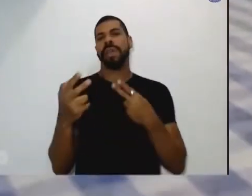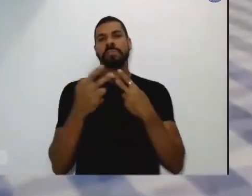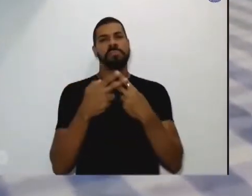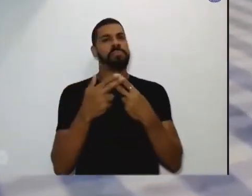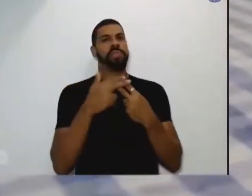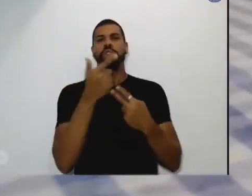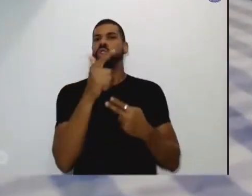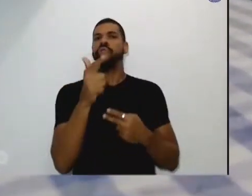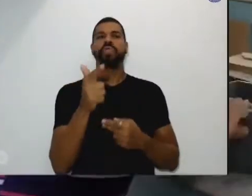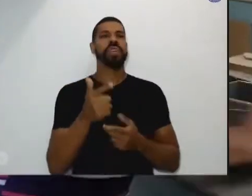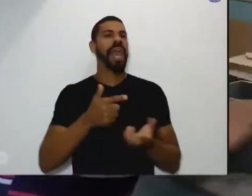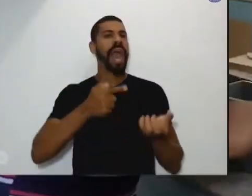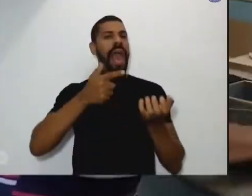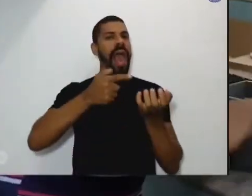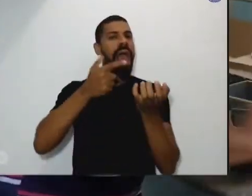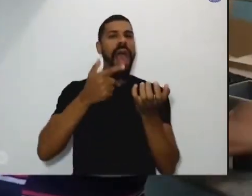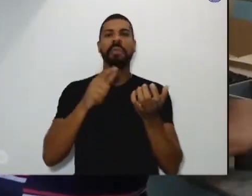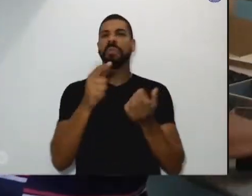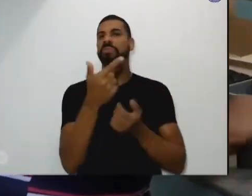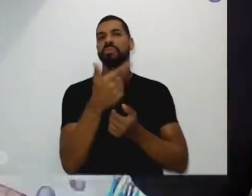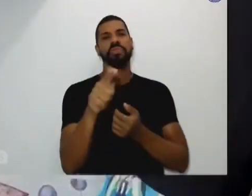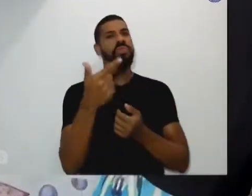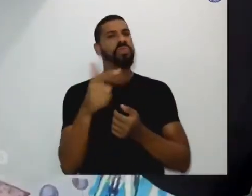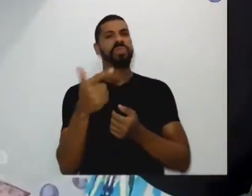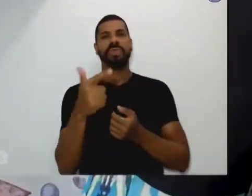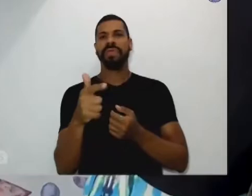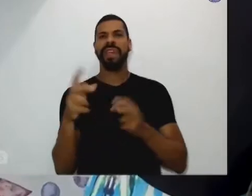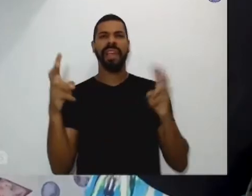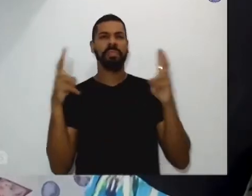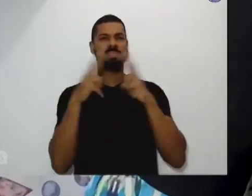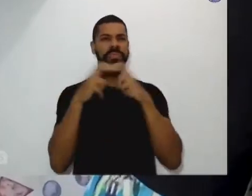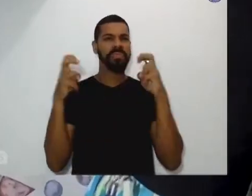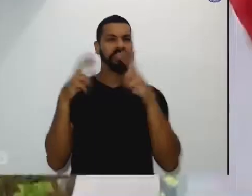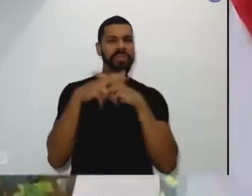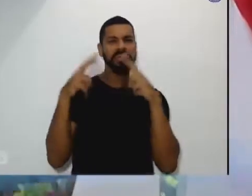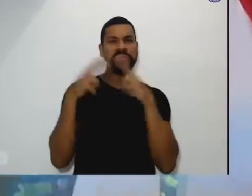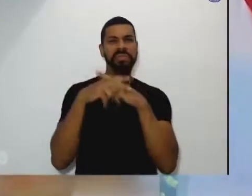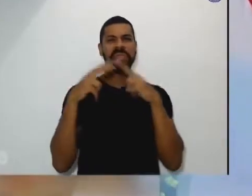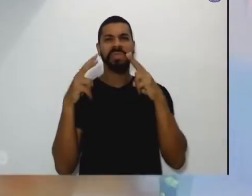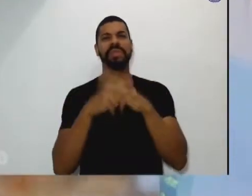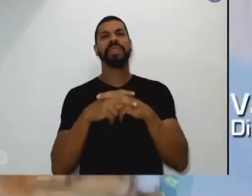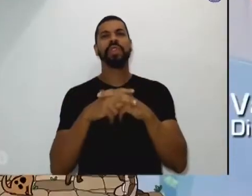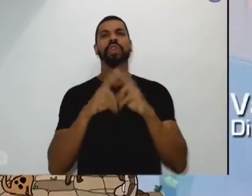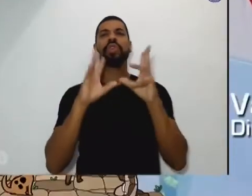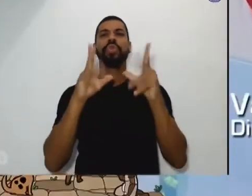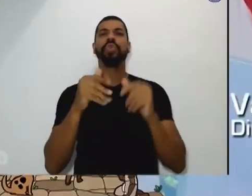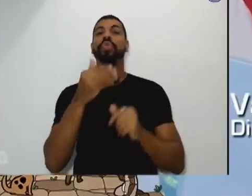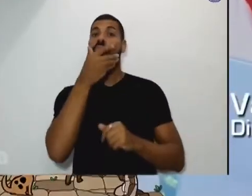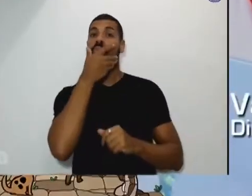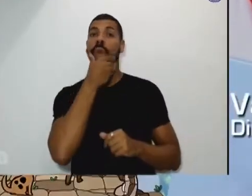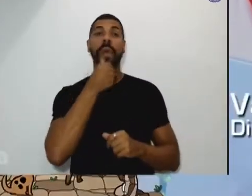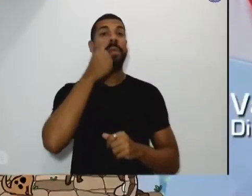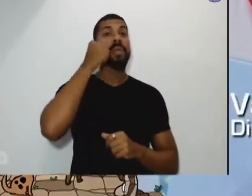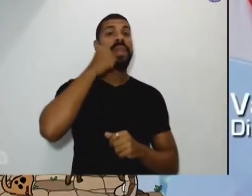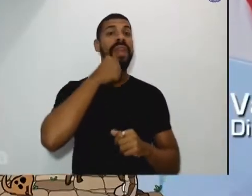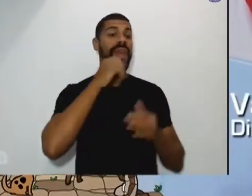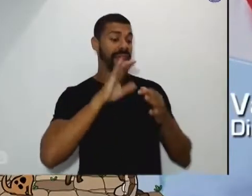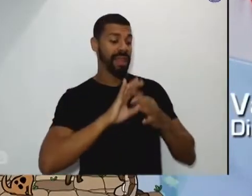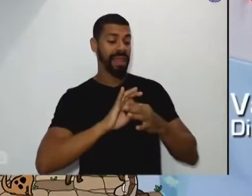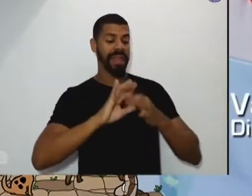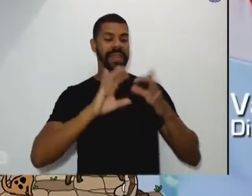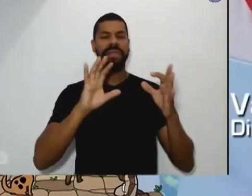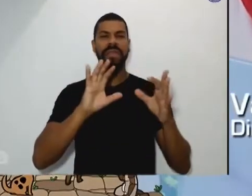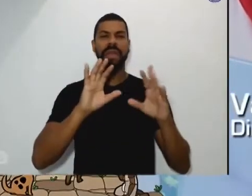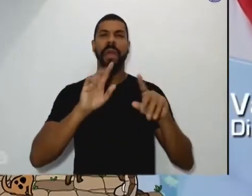sem violência, onde todos os homens e as mulheres sejam livres. Contudo, enquanto este